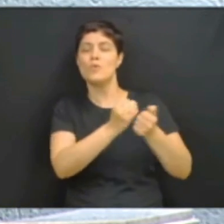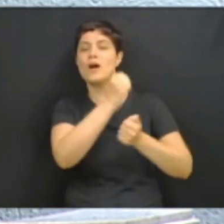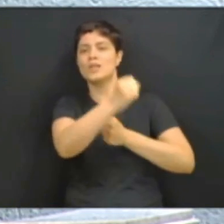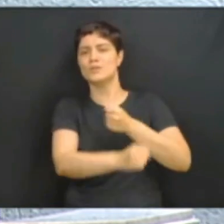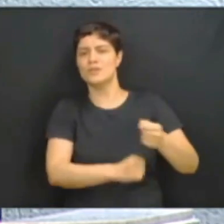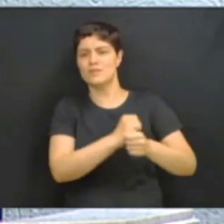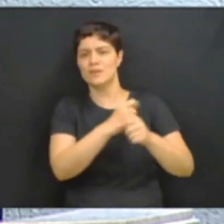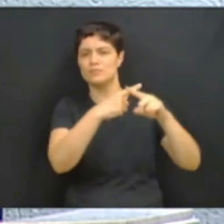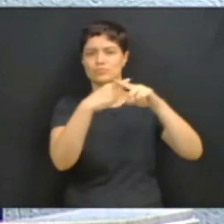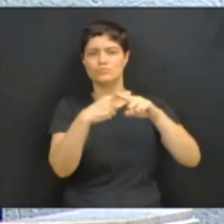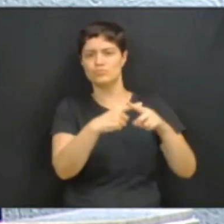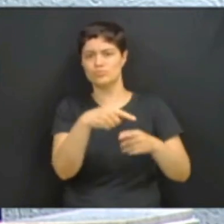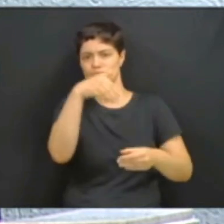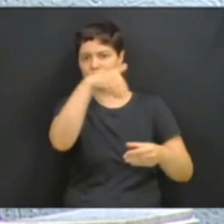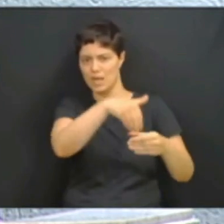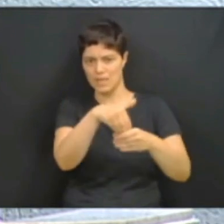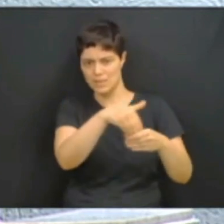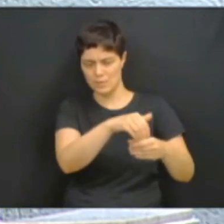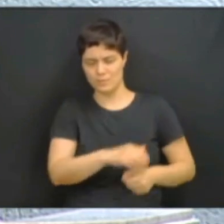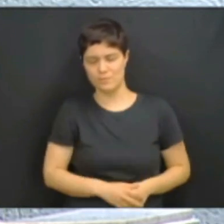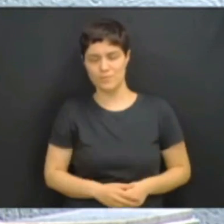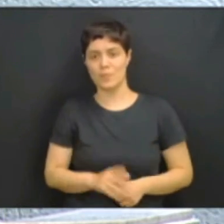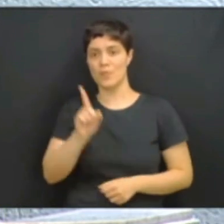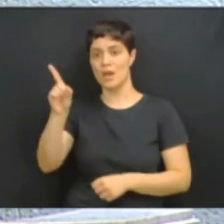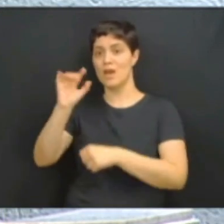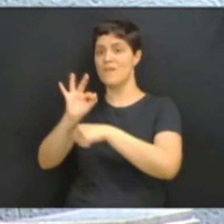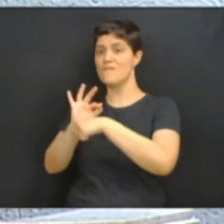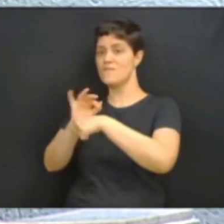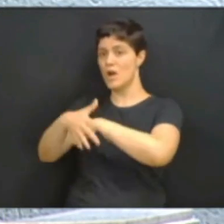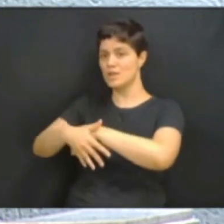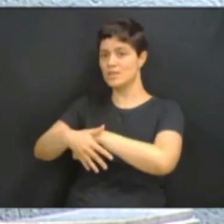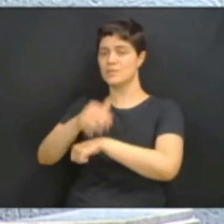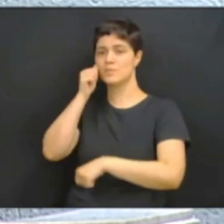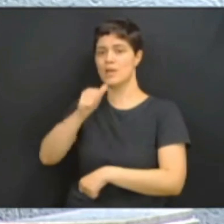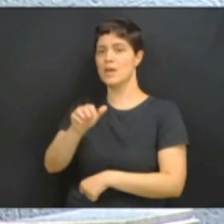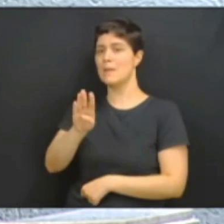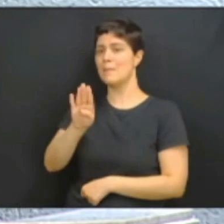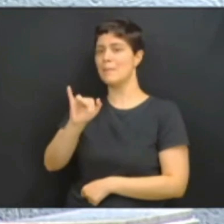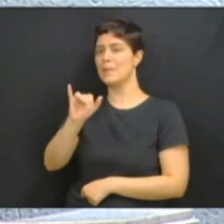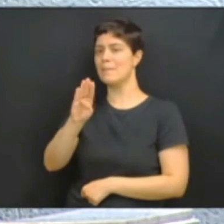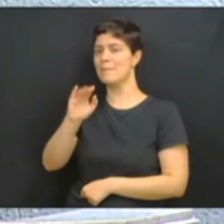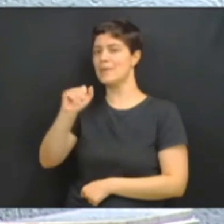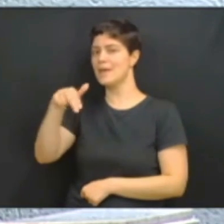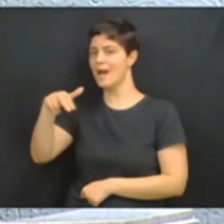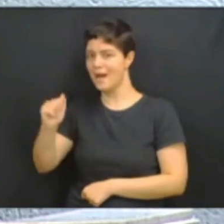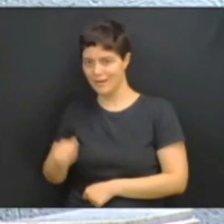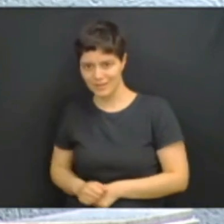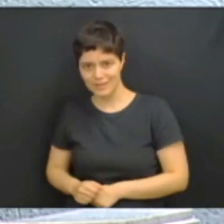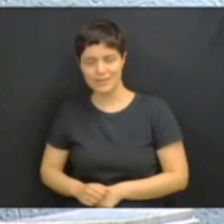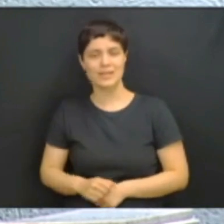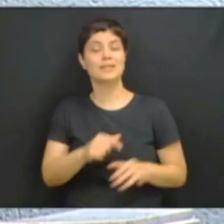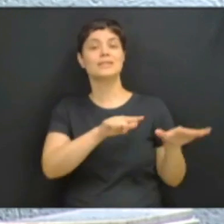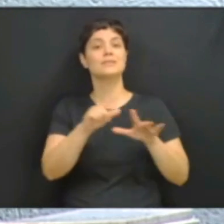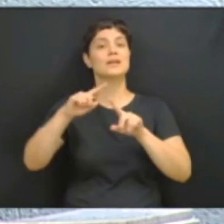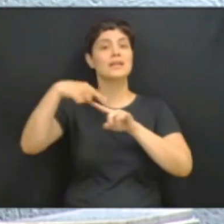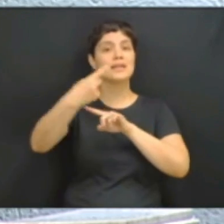Em Foz do Iguaçu, a Bibiana Orsi. Na semana que vem, será a vez de Guaratuba.